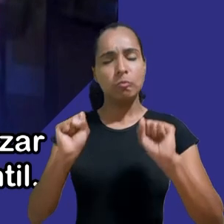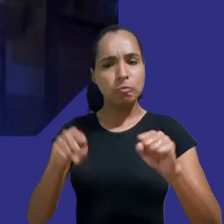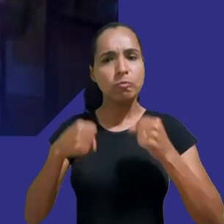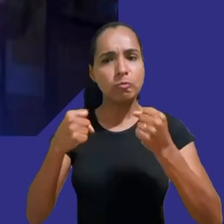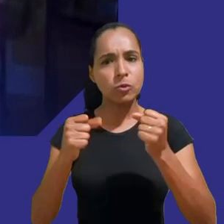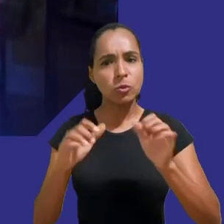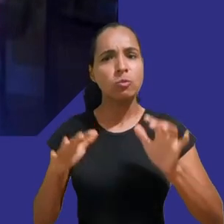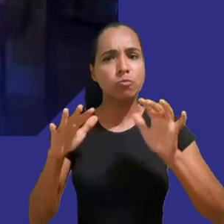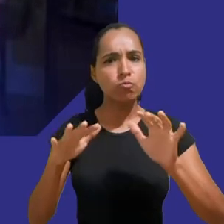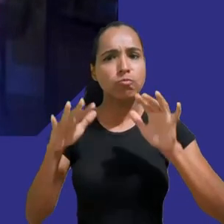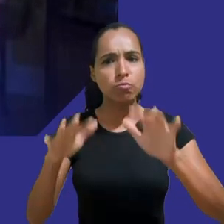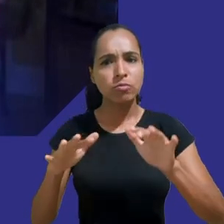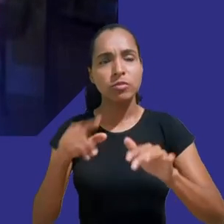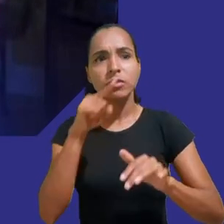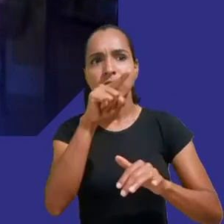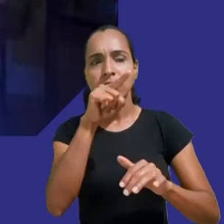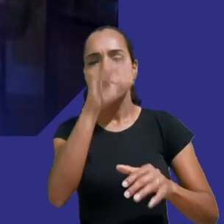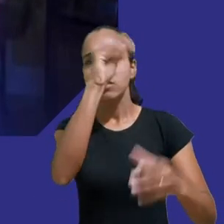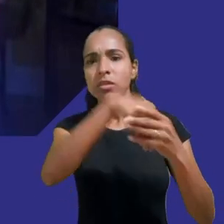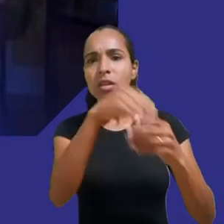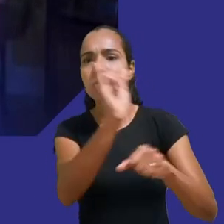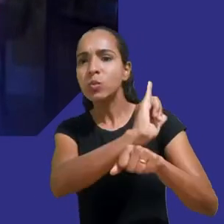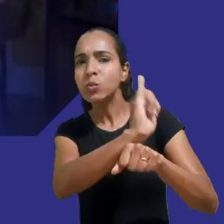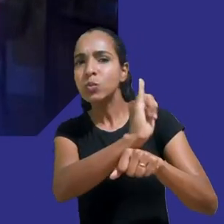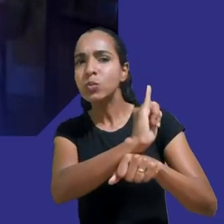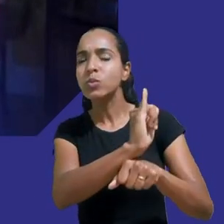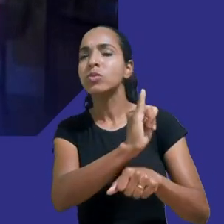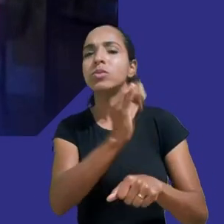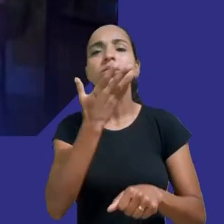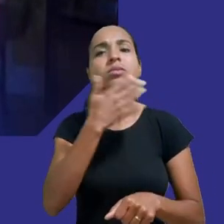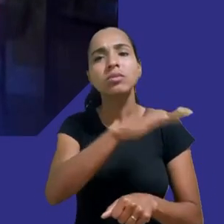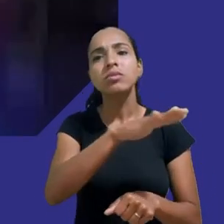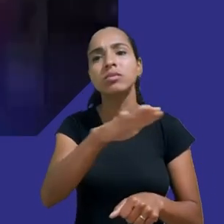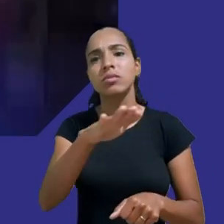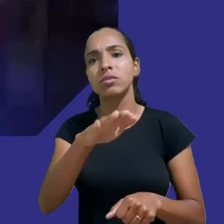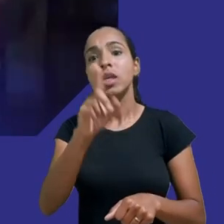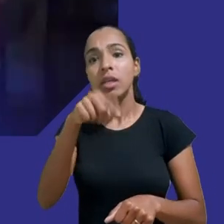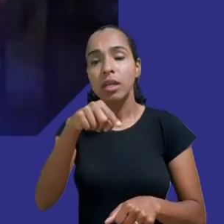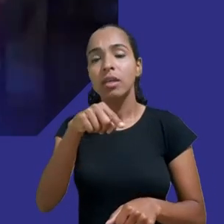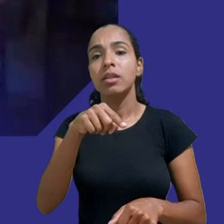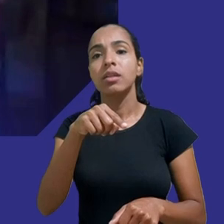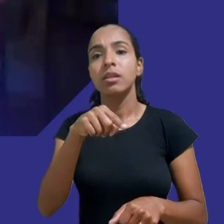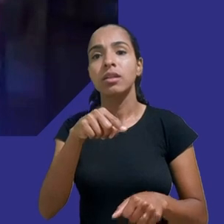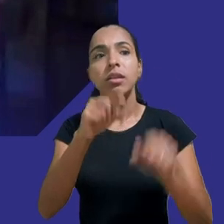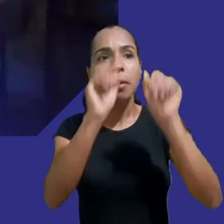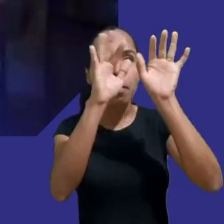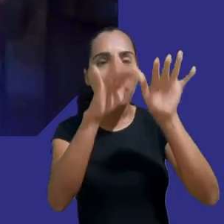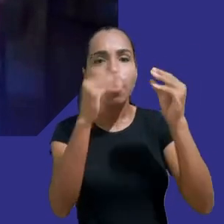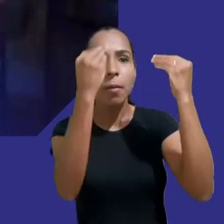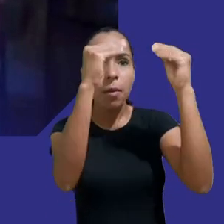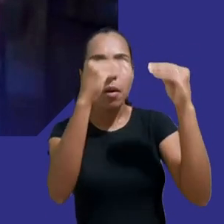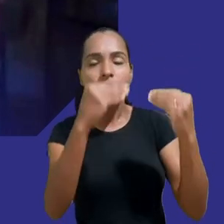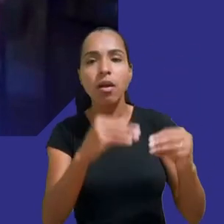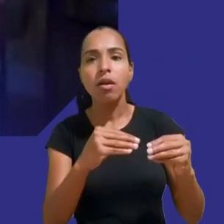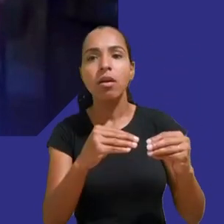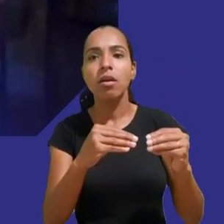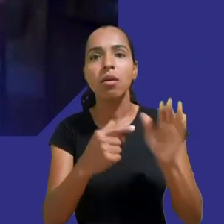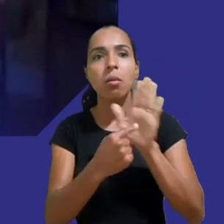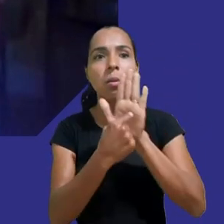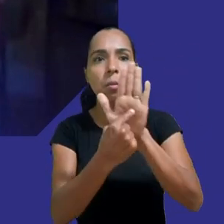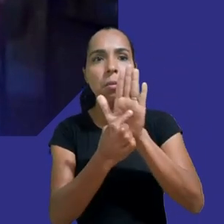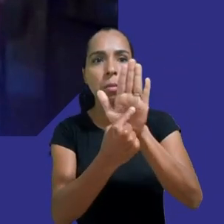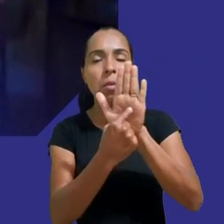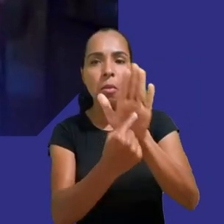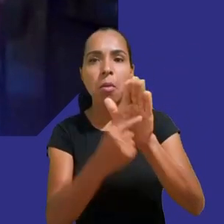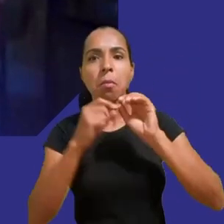indicam que o conteúdo é voltado para crianças Não há mais coleta de dados ou publicidade segmentada nesses tipos de conteúdo